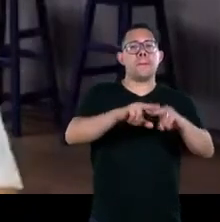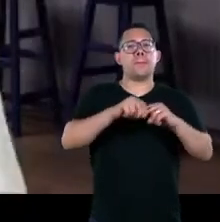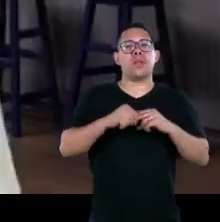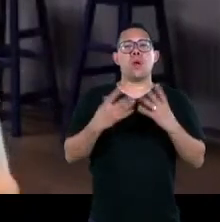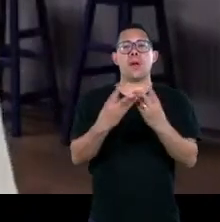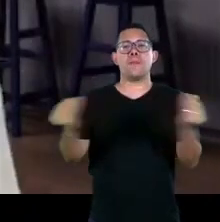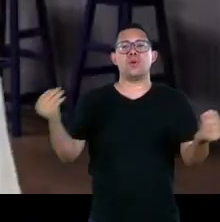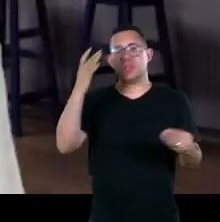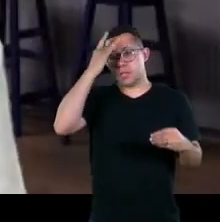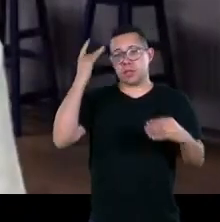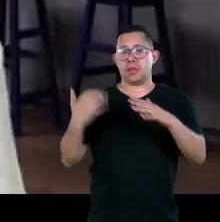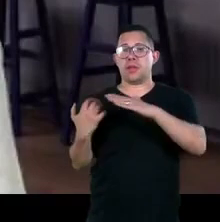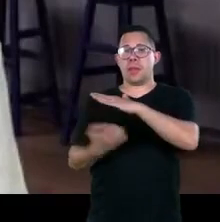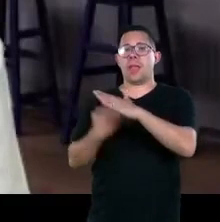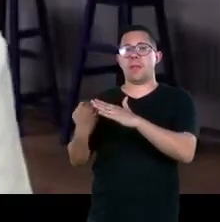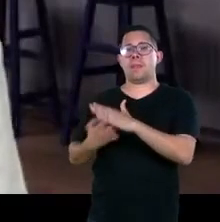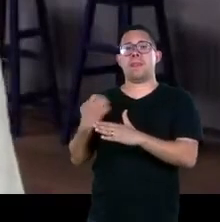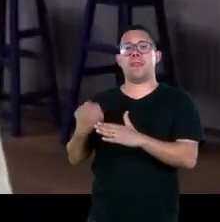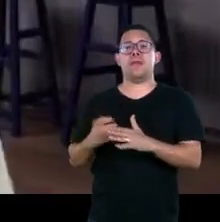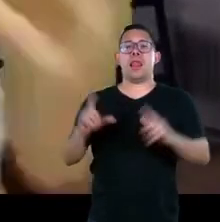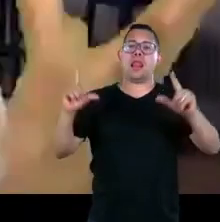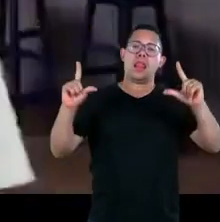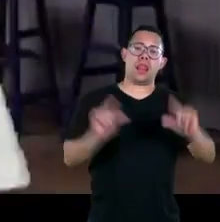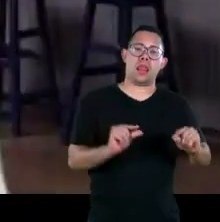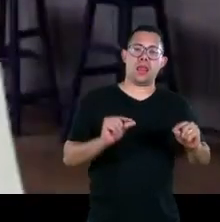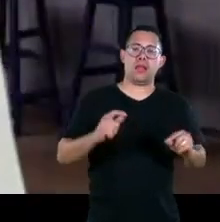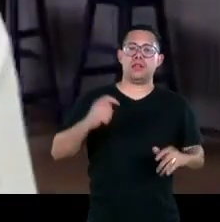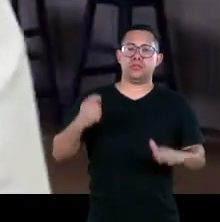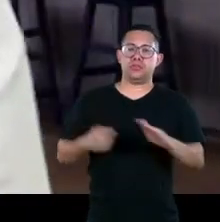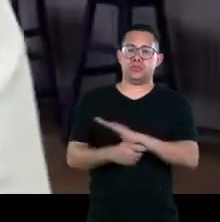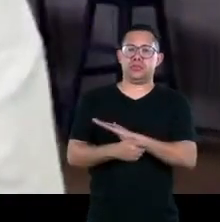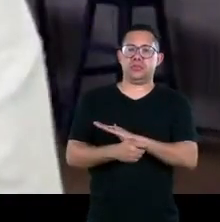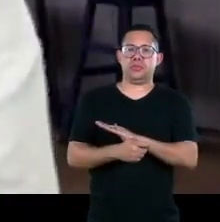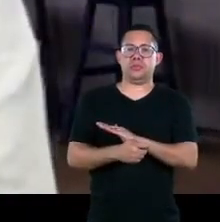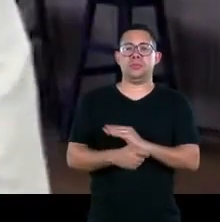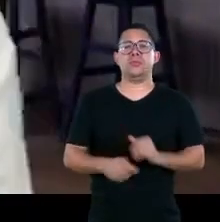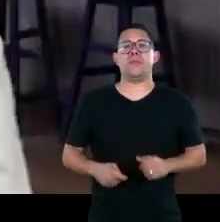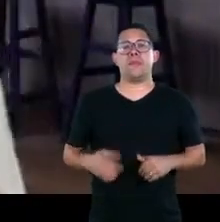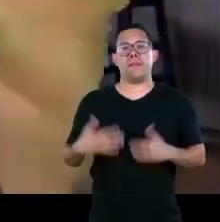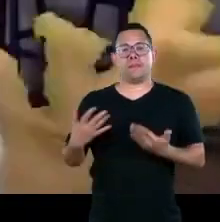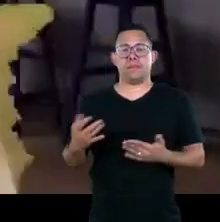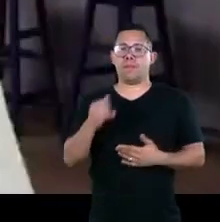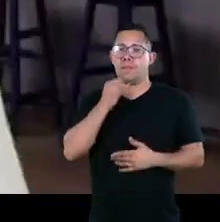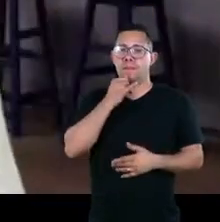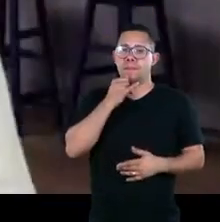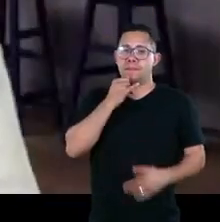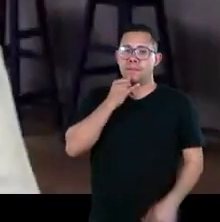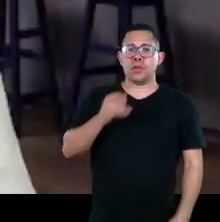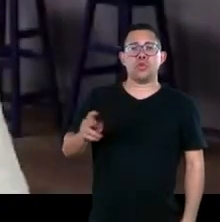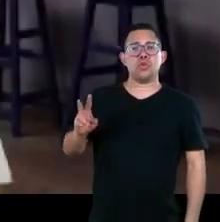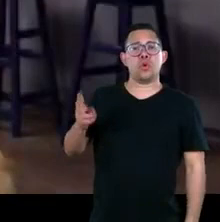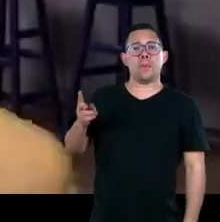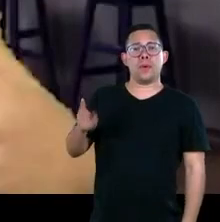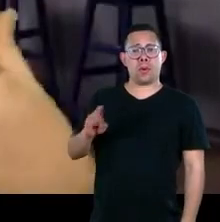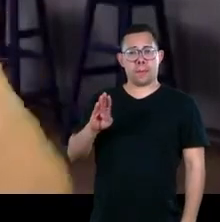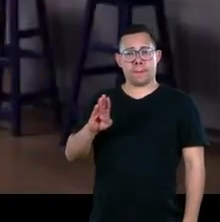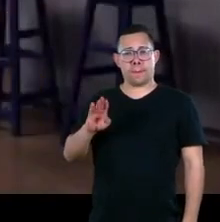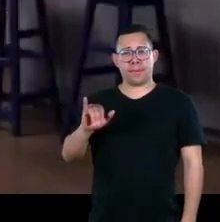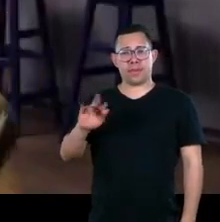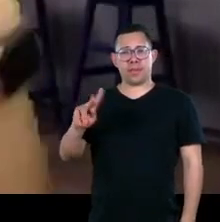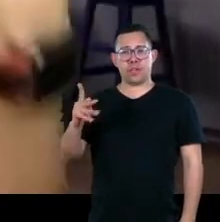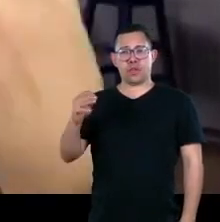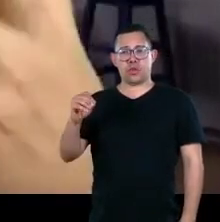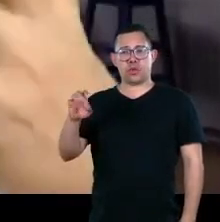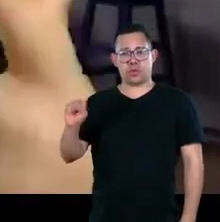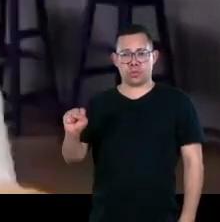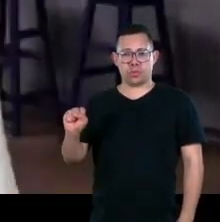empresas para o terceiro setor em quase um décimo então você saia de dois e meio bilhões para duzentos milhões então você